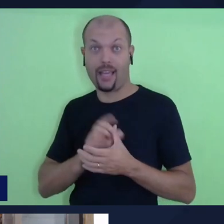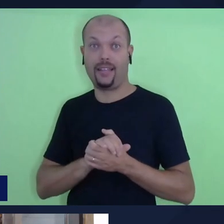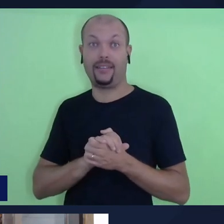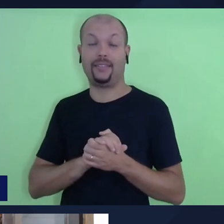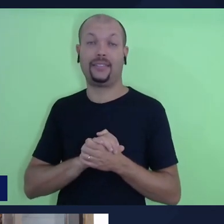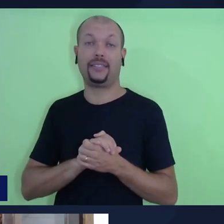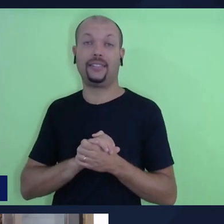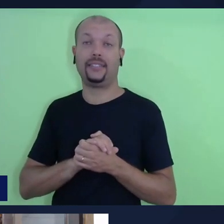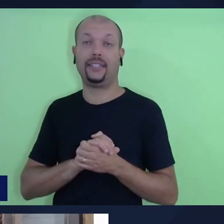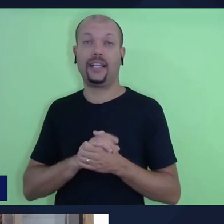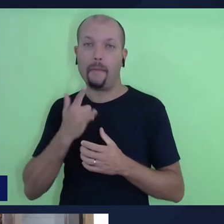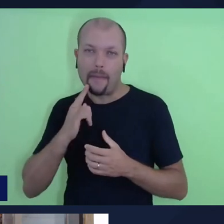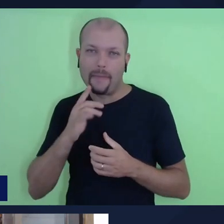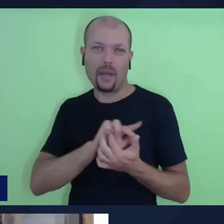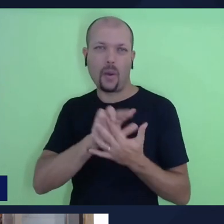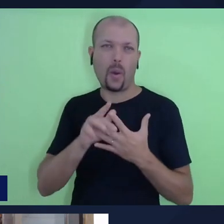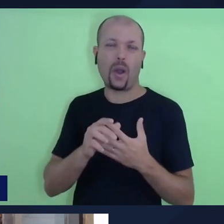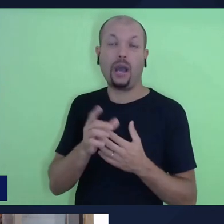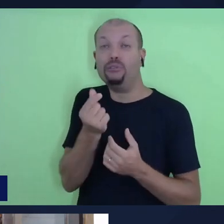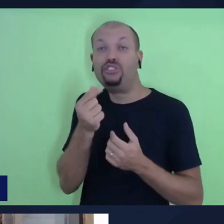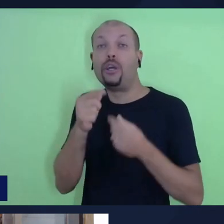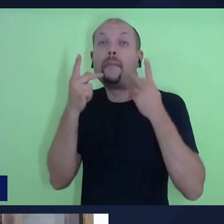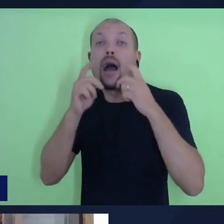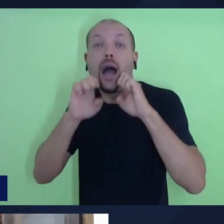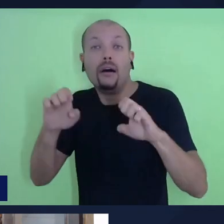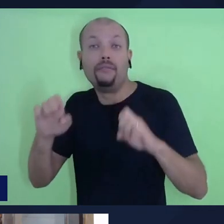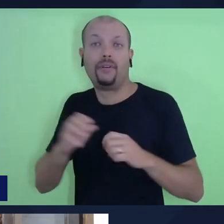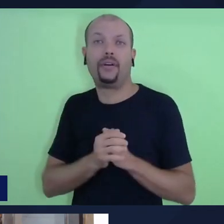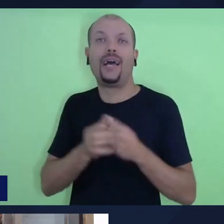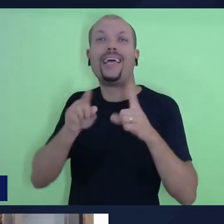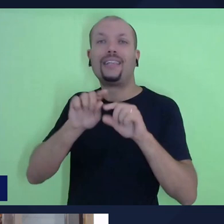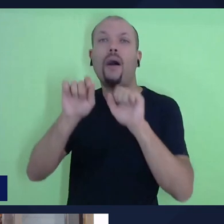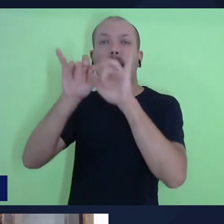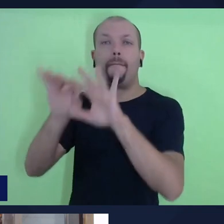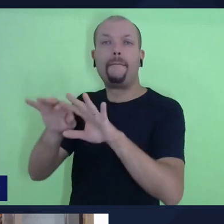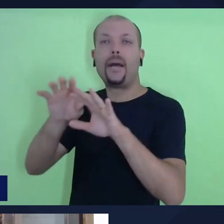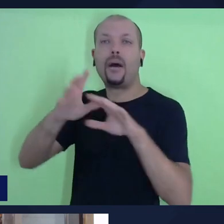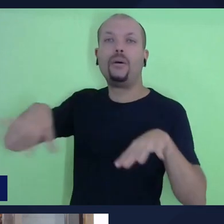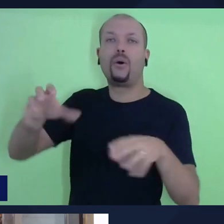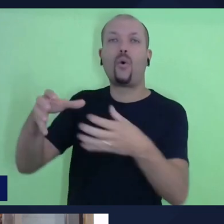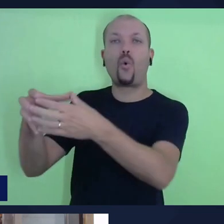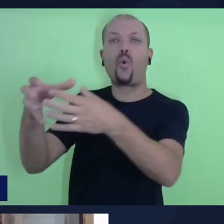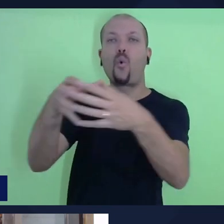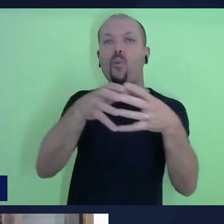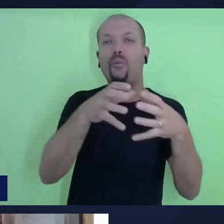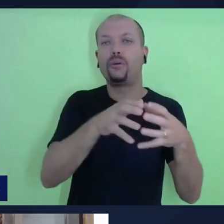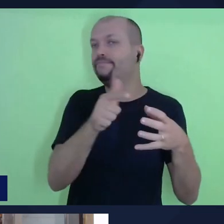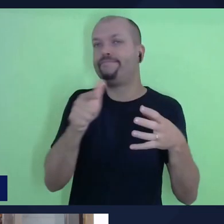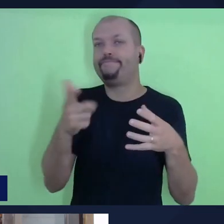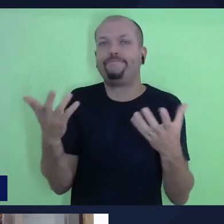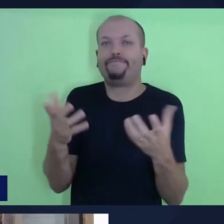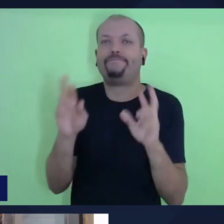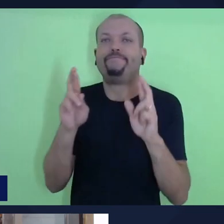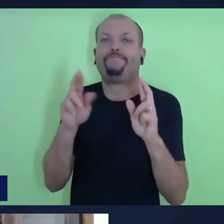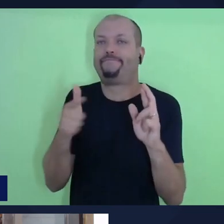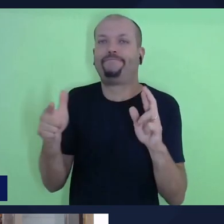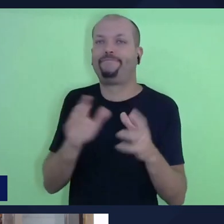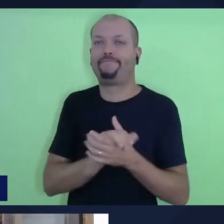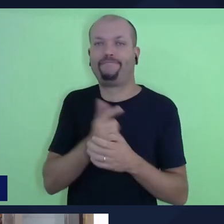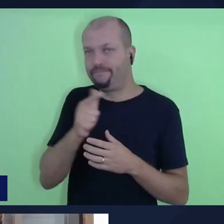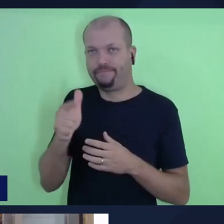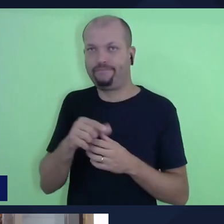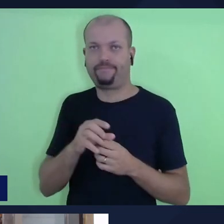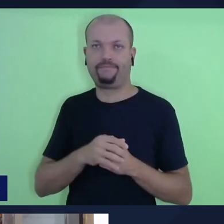é canalizado para pregação do evangelho abençoa comunidades que não tem outro tipo de esperança, não tem outro tipo de